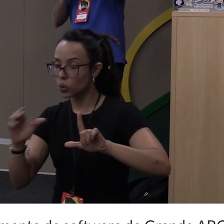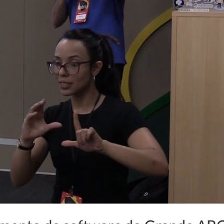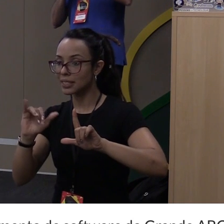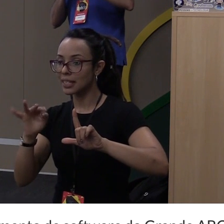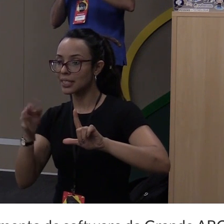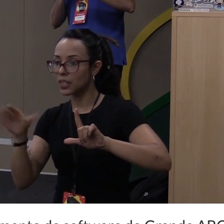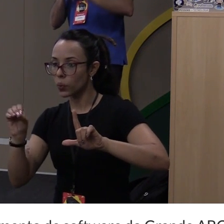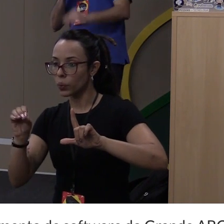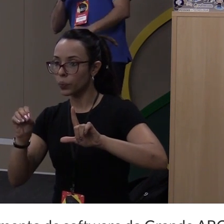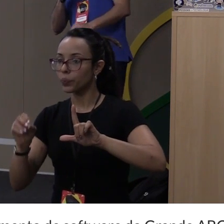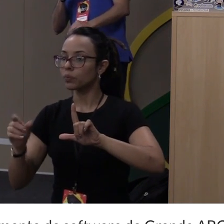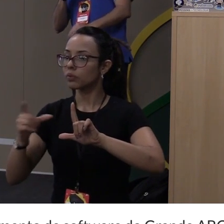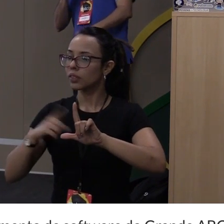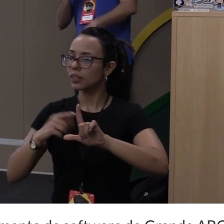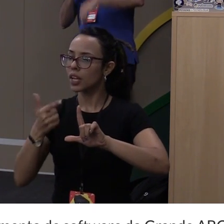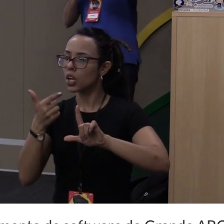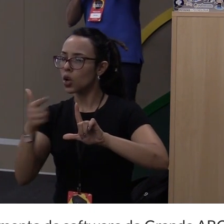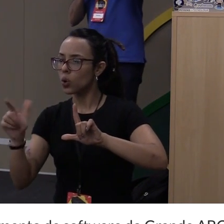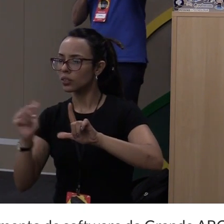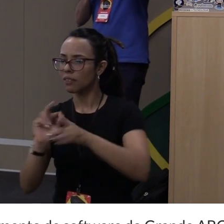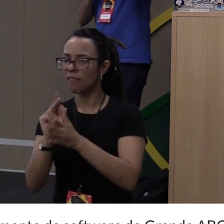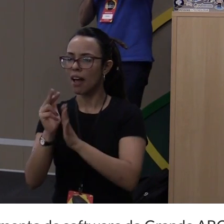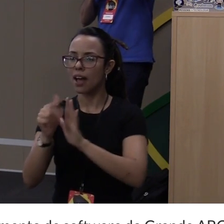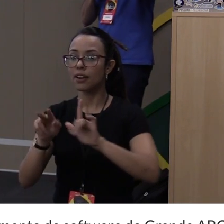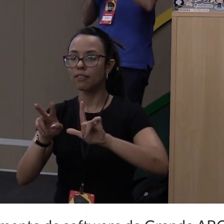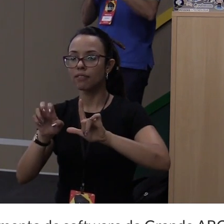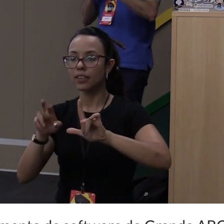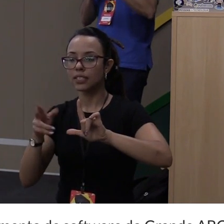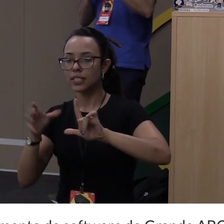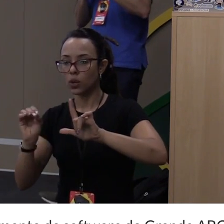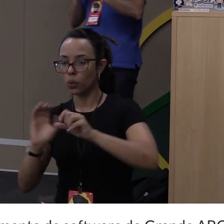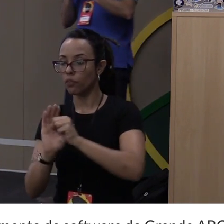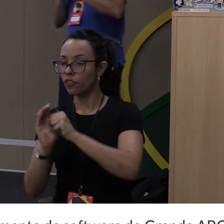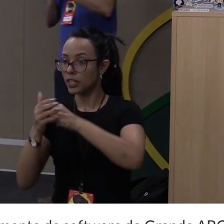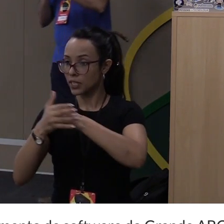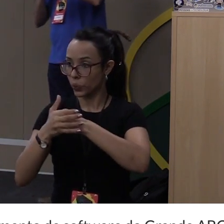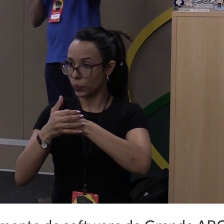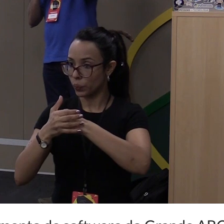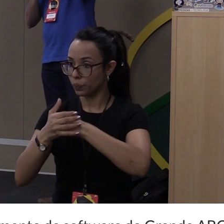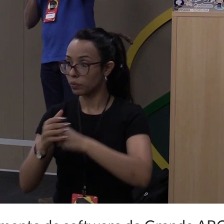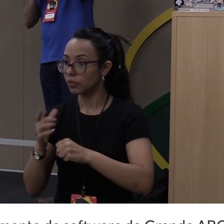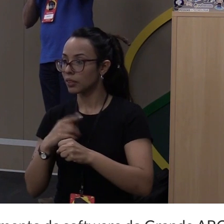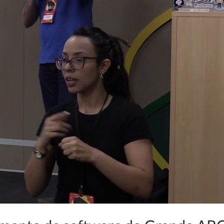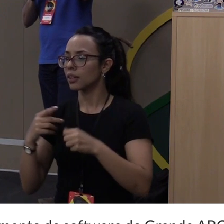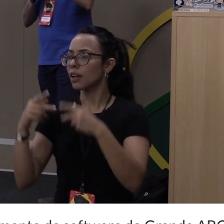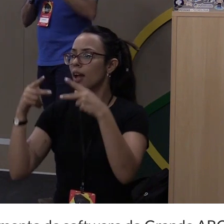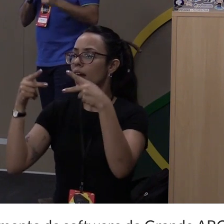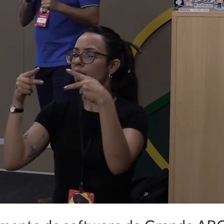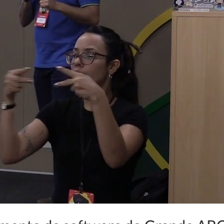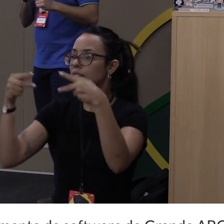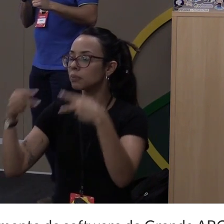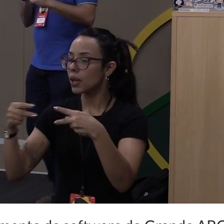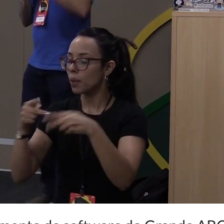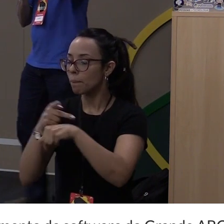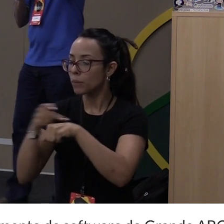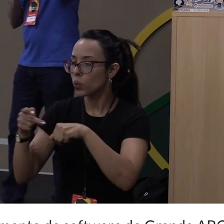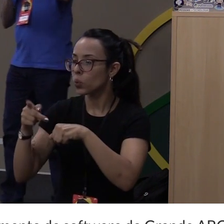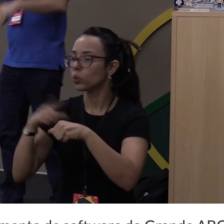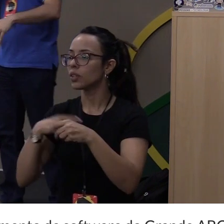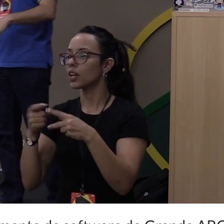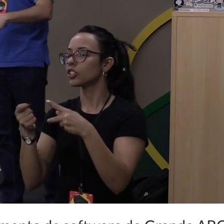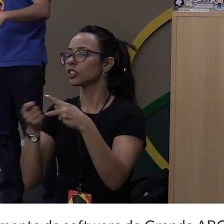são várias versões. Tem uma versão HTML puro. Tem uma versão que tem o JavaScript